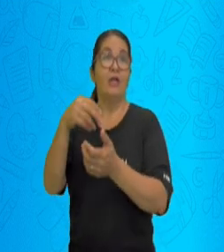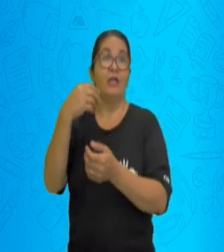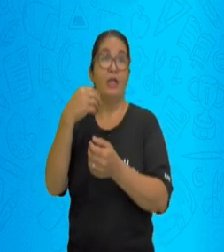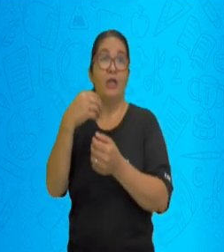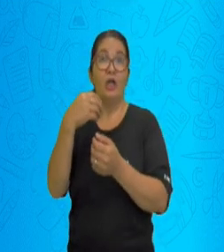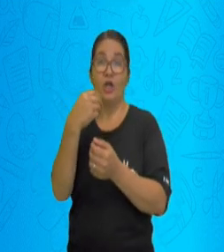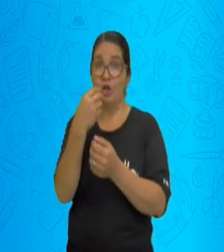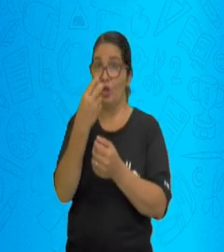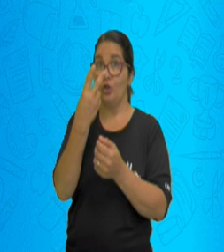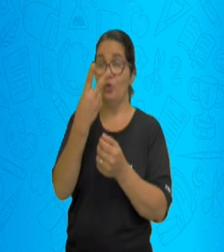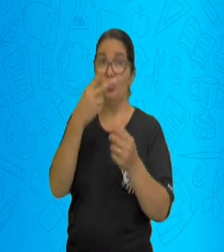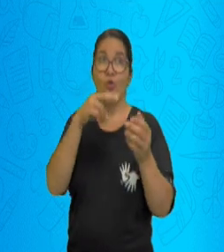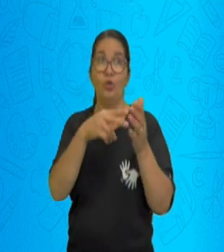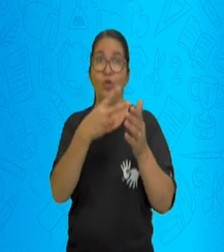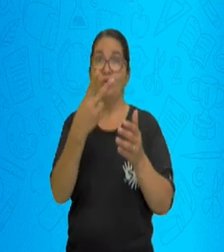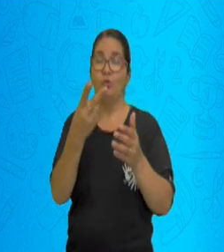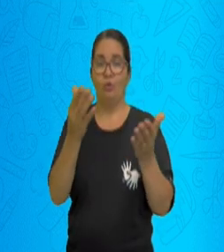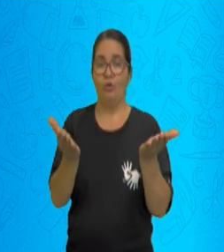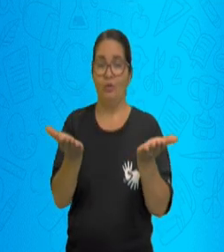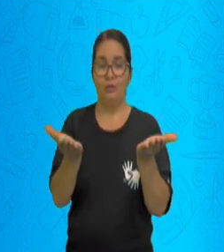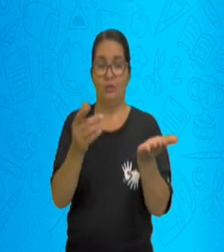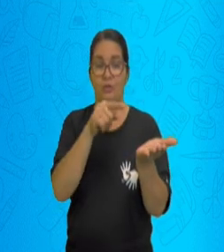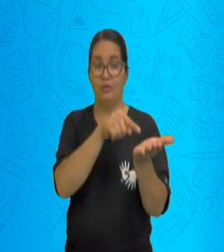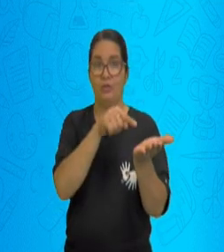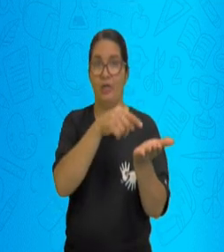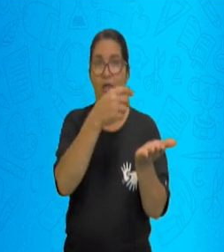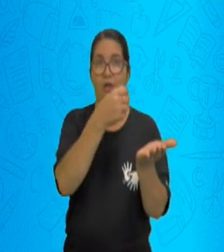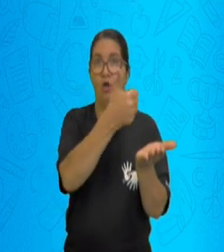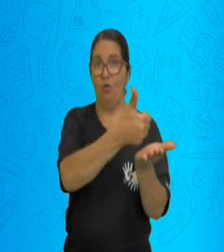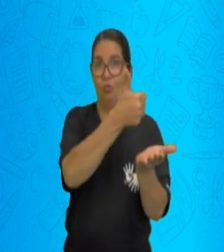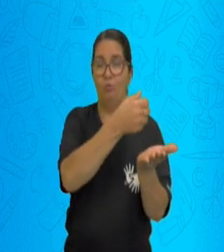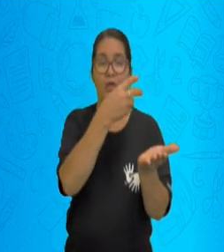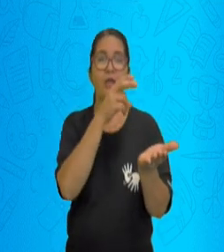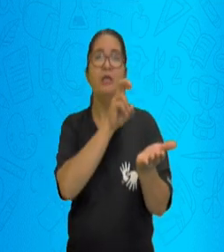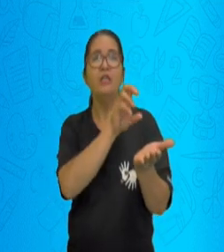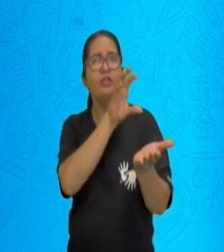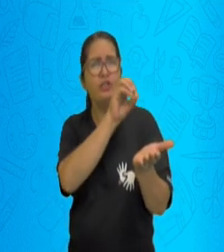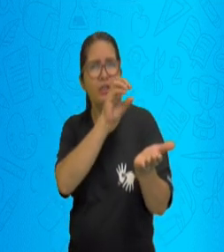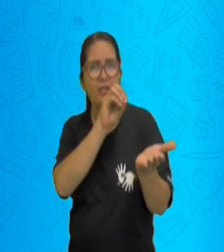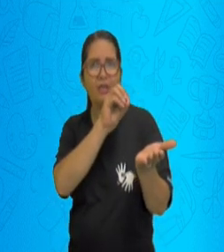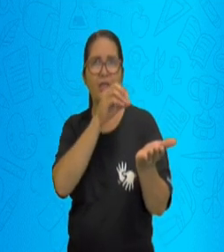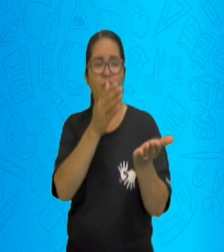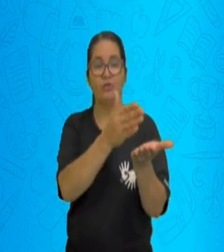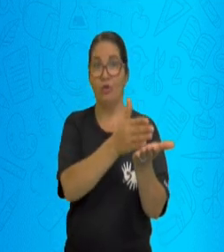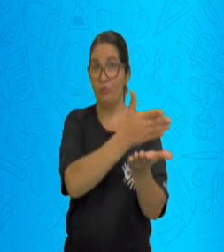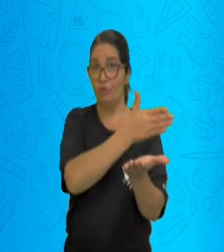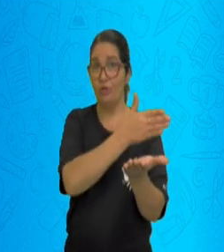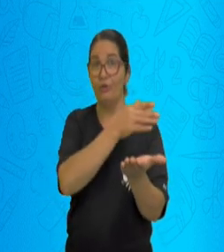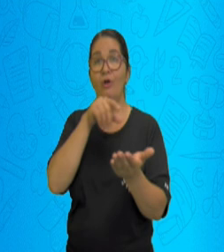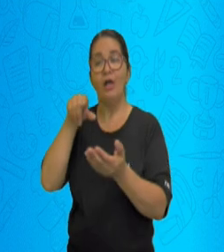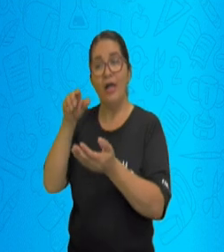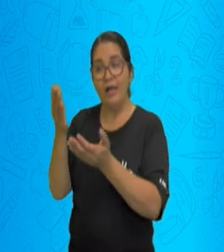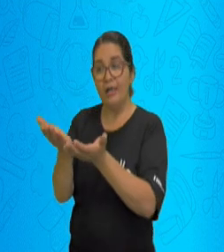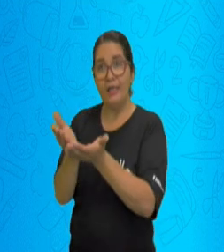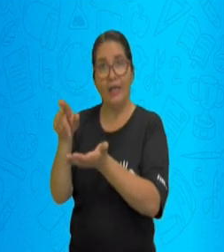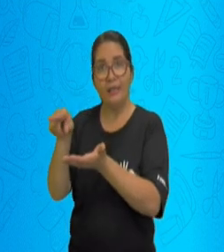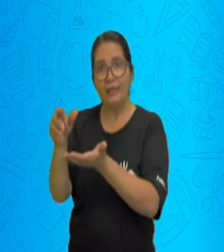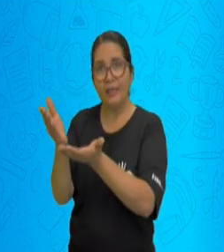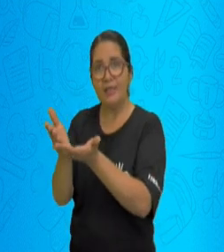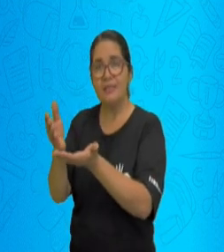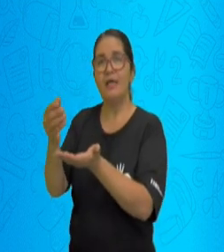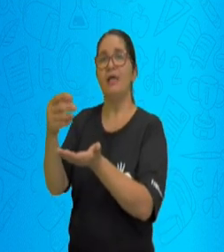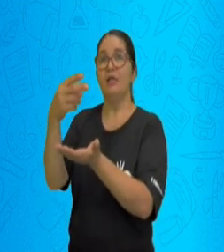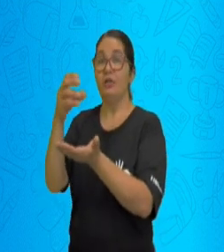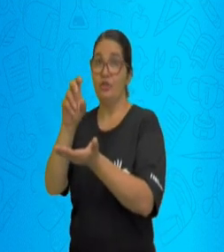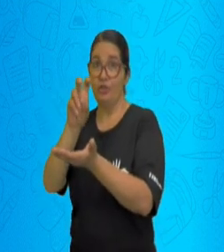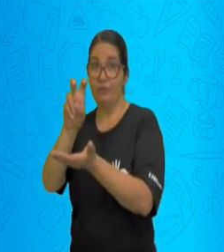duas de 500 de um lado, uma de 500 de um lado e uma de outro. Então, vamos olhar. Se eu tirar uma aqui e